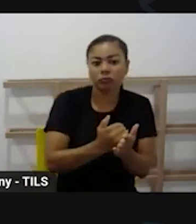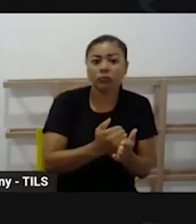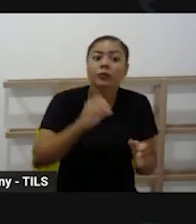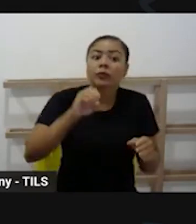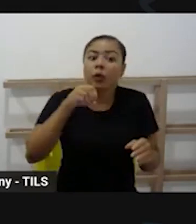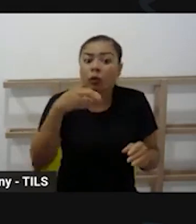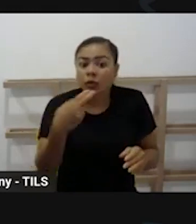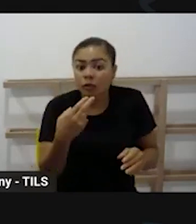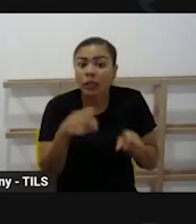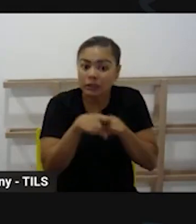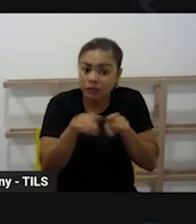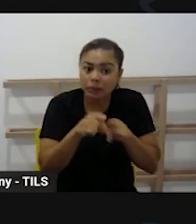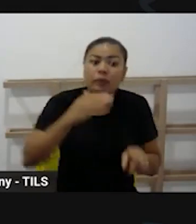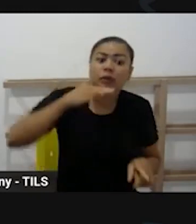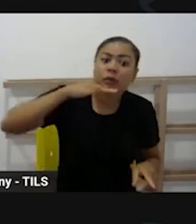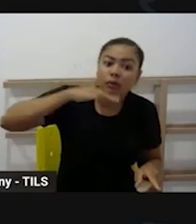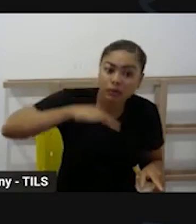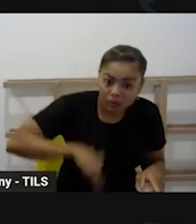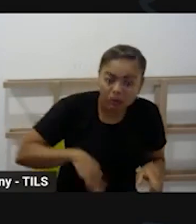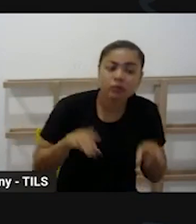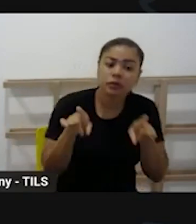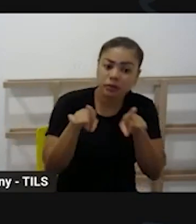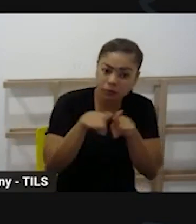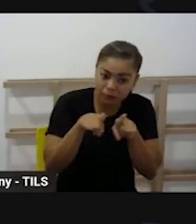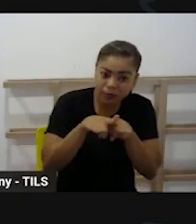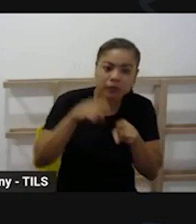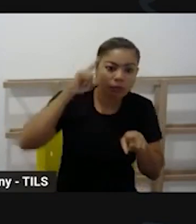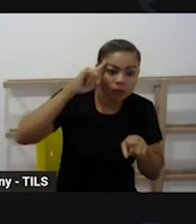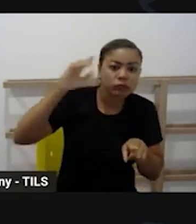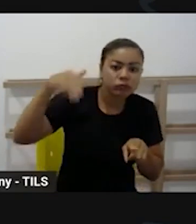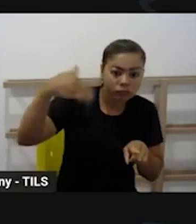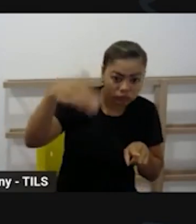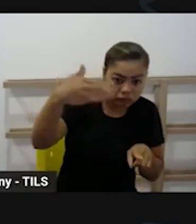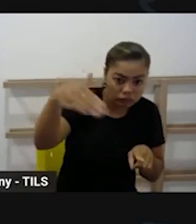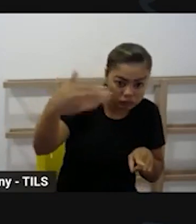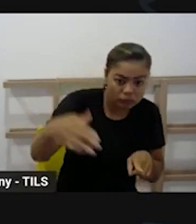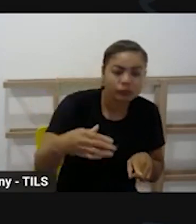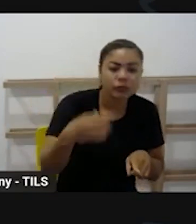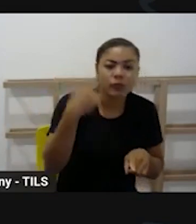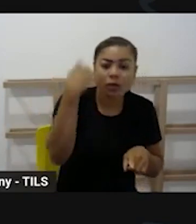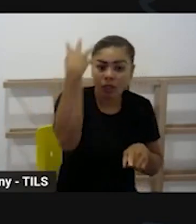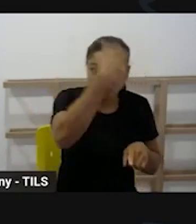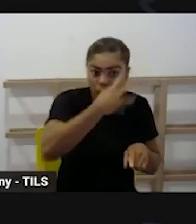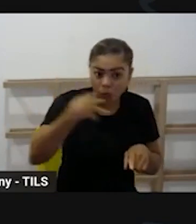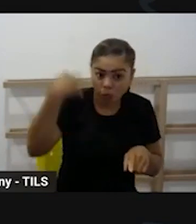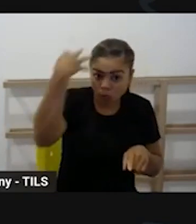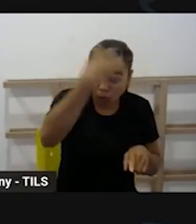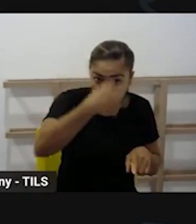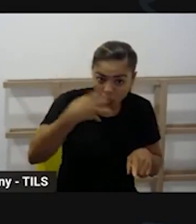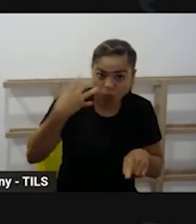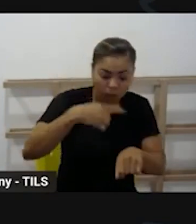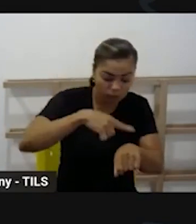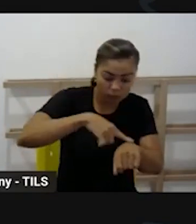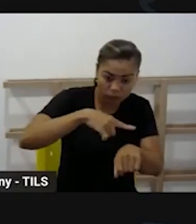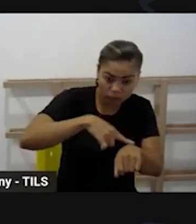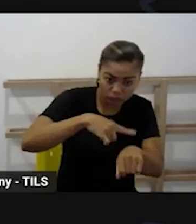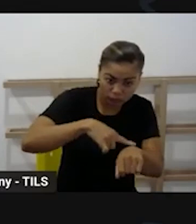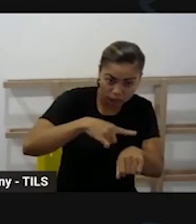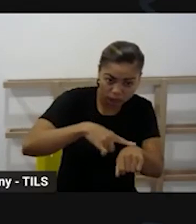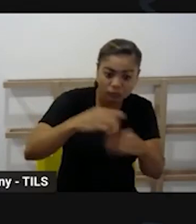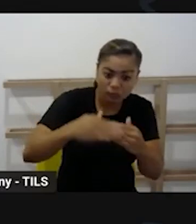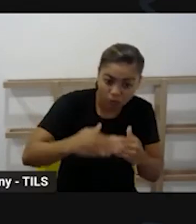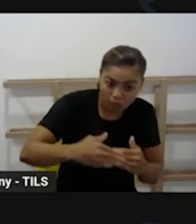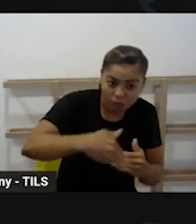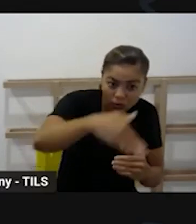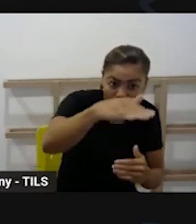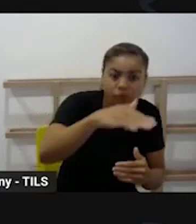fundamental ele vai seguir a jornada de trabalho de quatro horas e meia porque a criança vai ter quatro horas e meia agora do ensino anos iniciais e